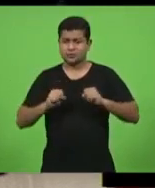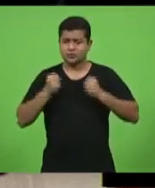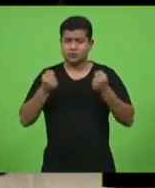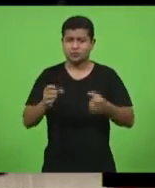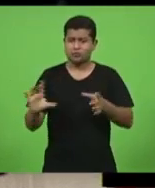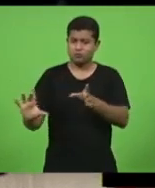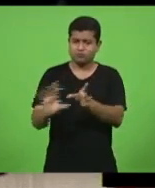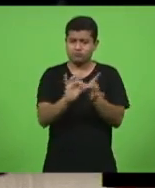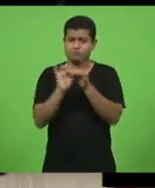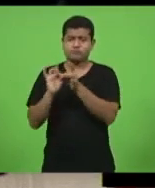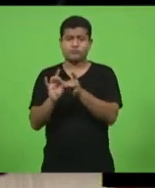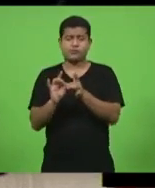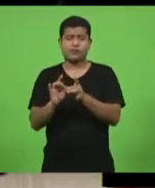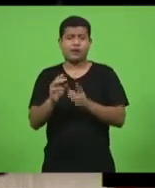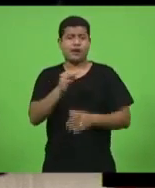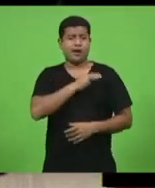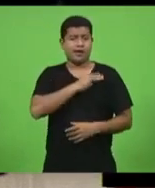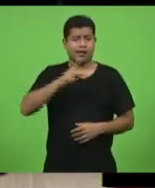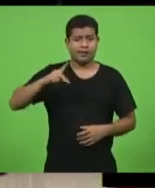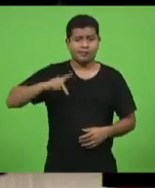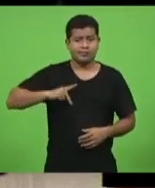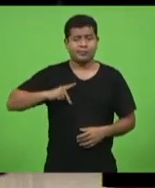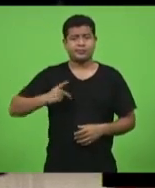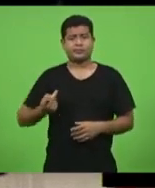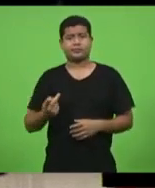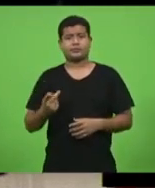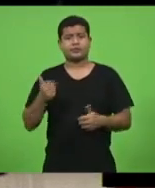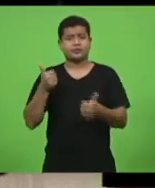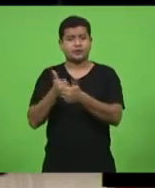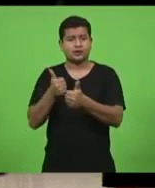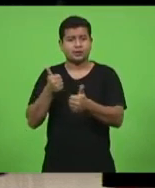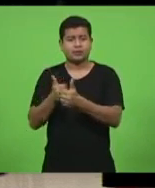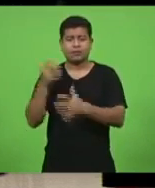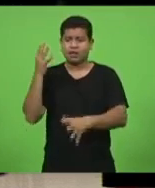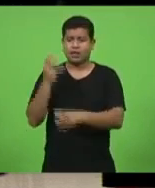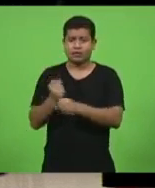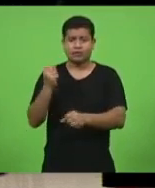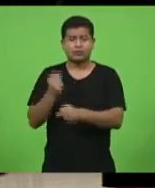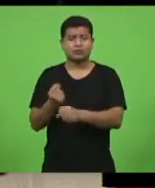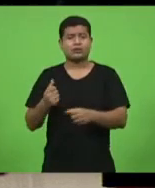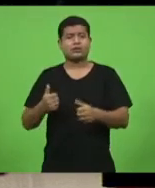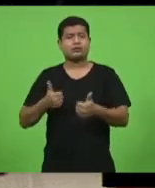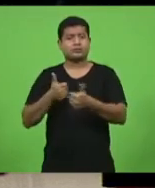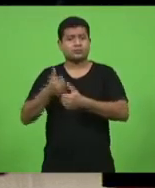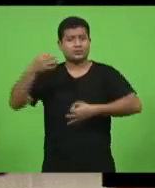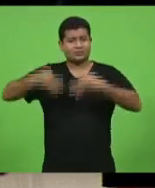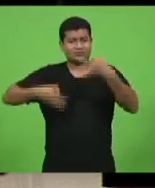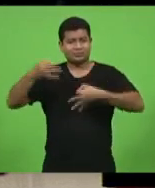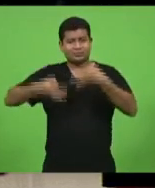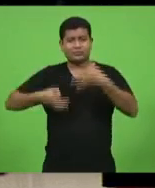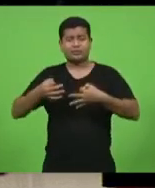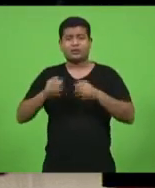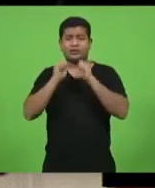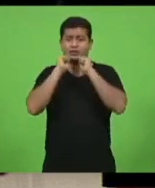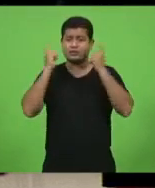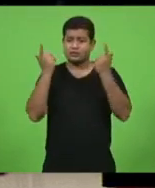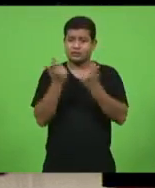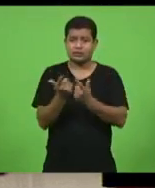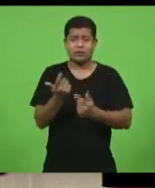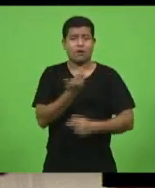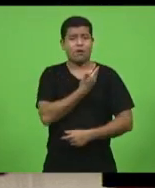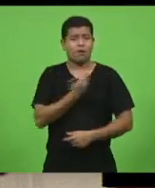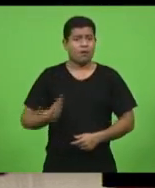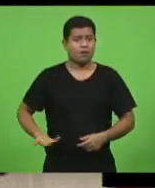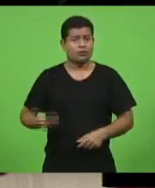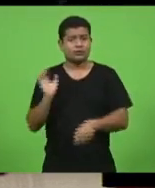de Contas, Tribunal de Justiça, Governo do Estado, Assembleia Legislativa. Nós temos que encontrar